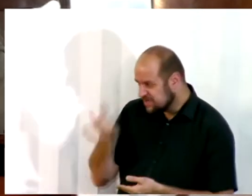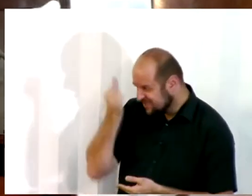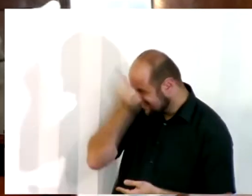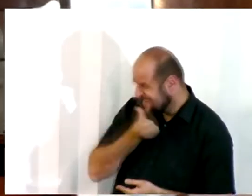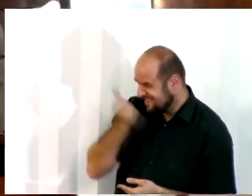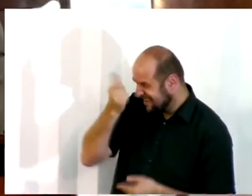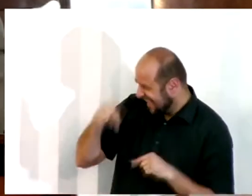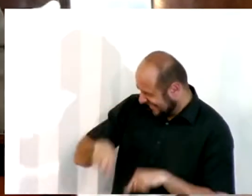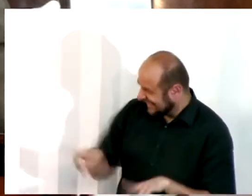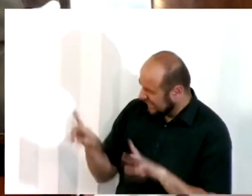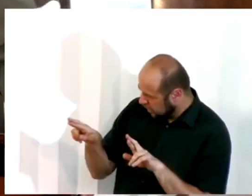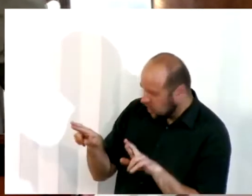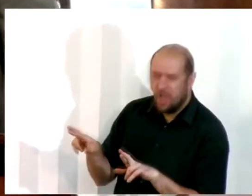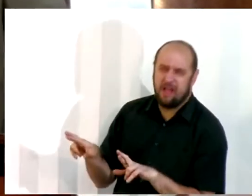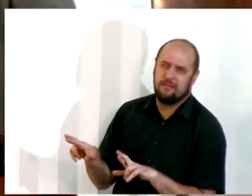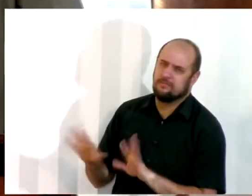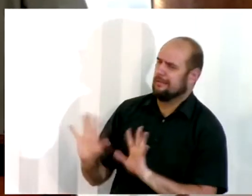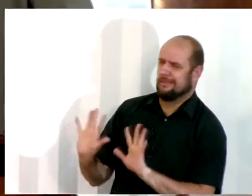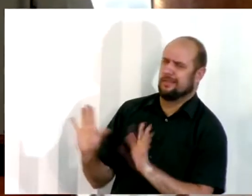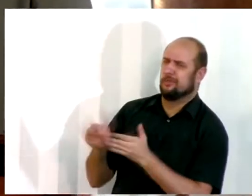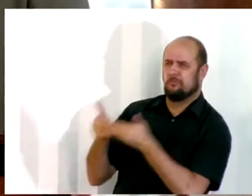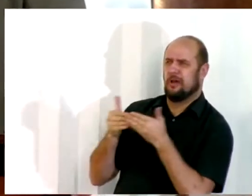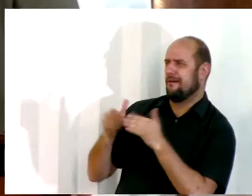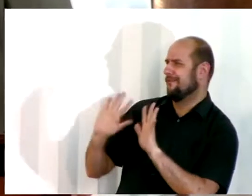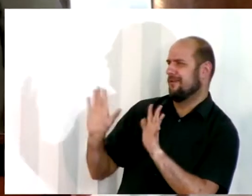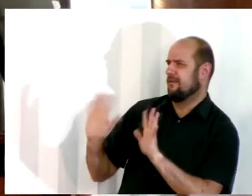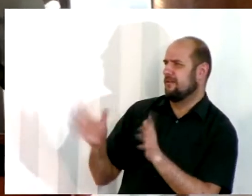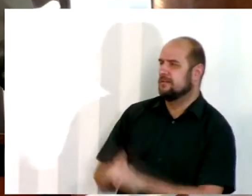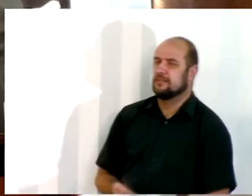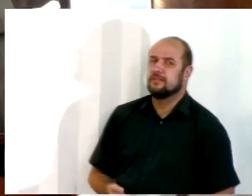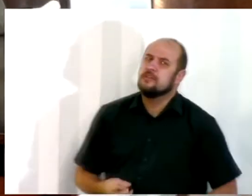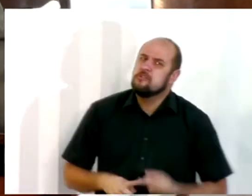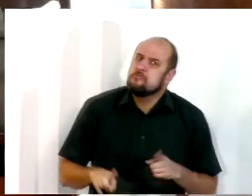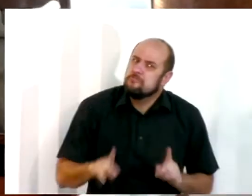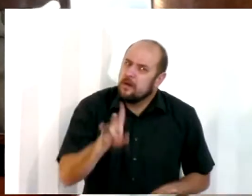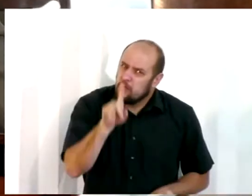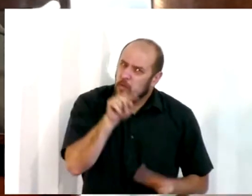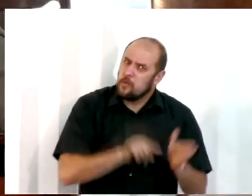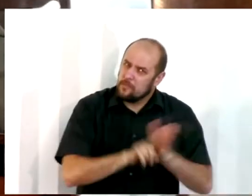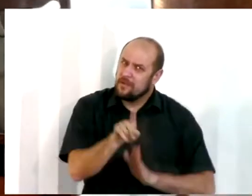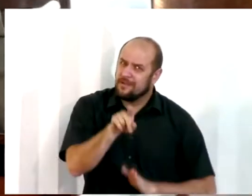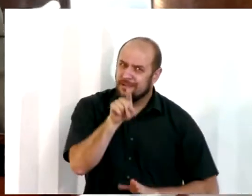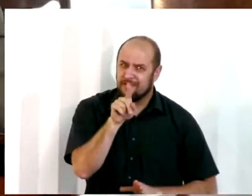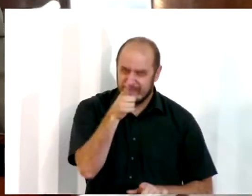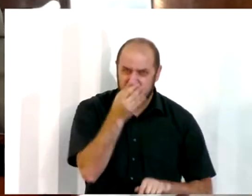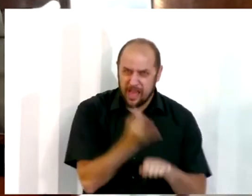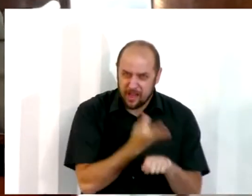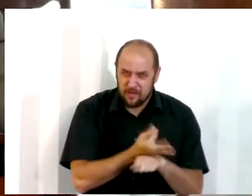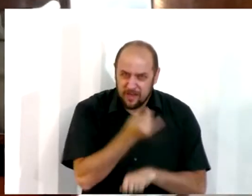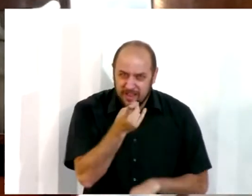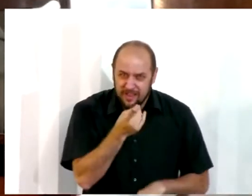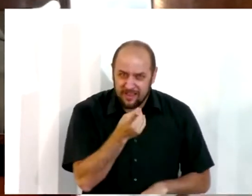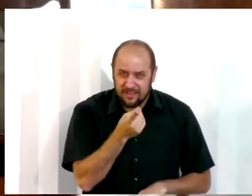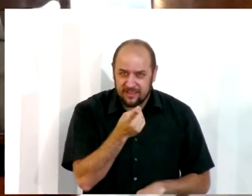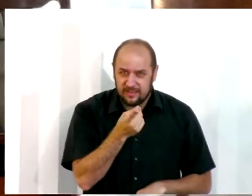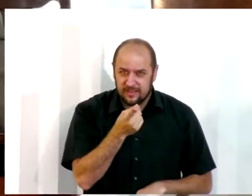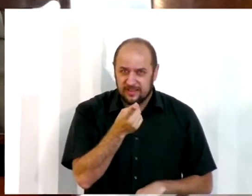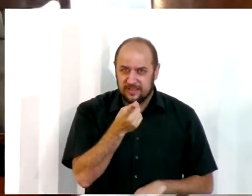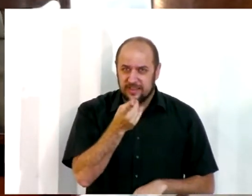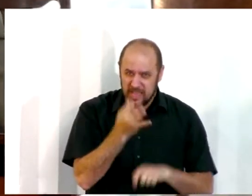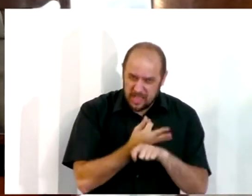Por favor, né pastor? Não faça isso hoje. Mas e se fosse assim? Você não suportaria? É muito para você?